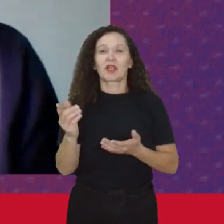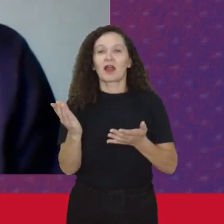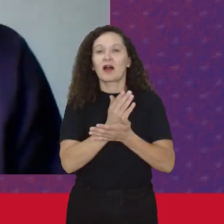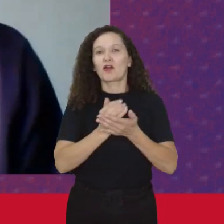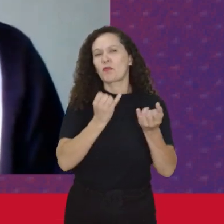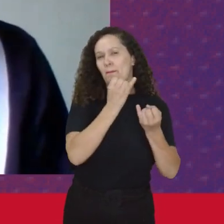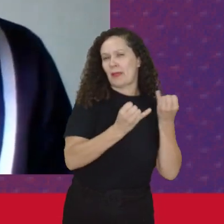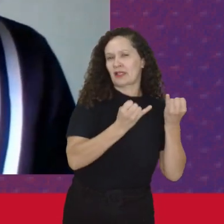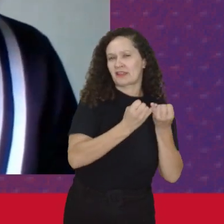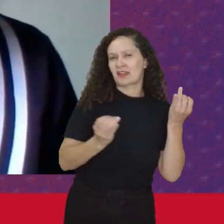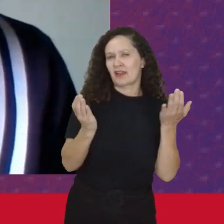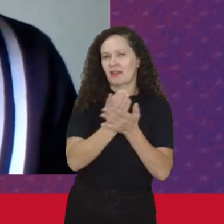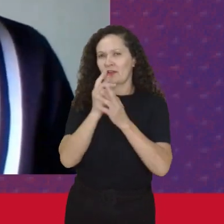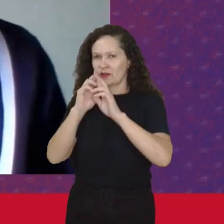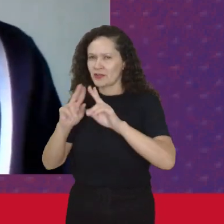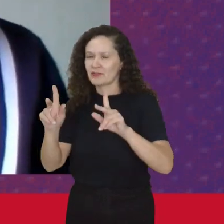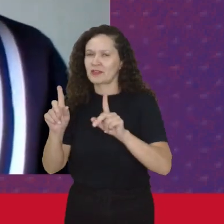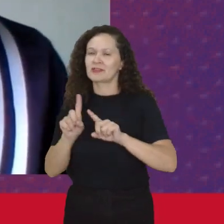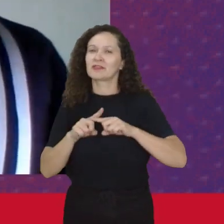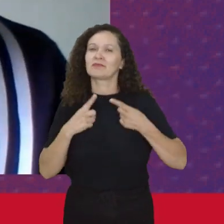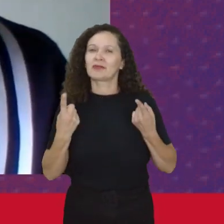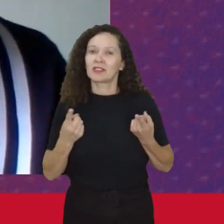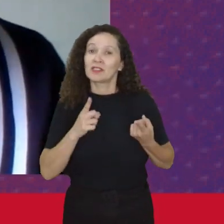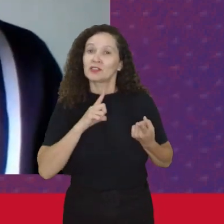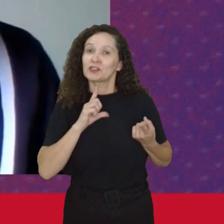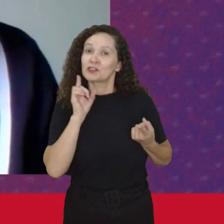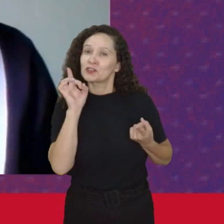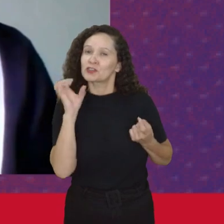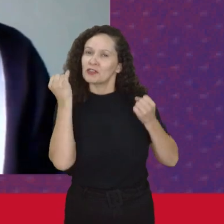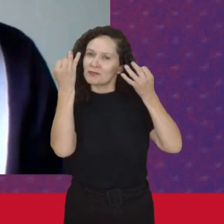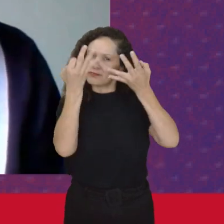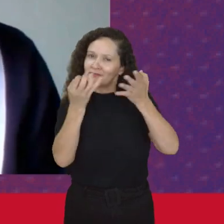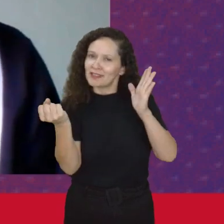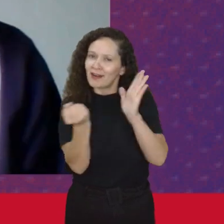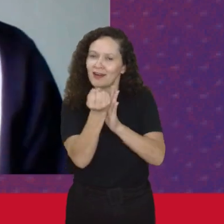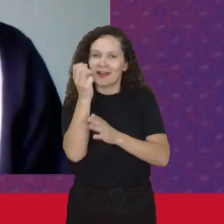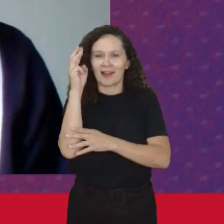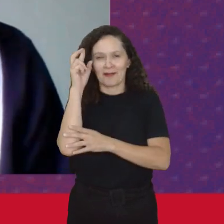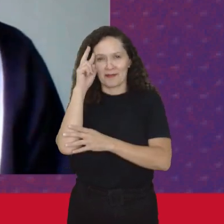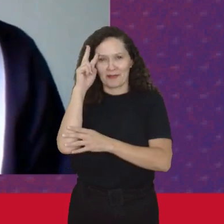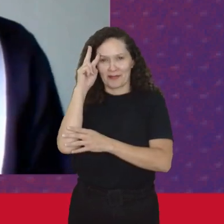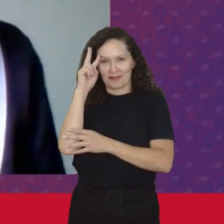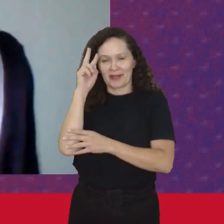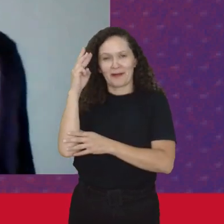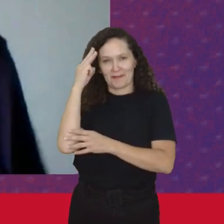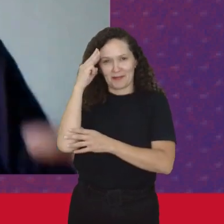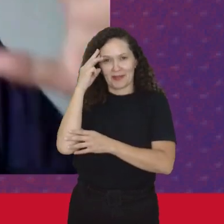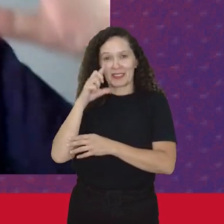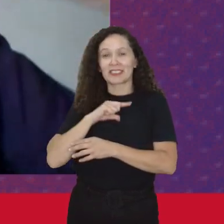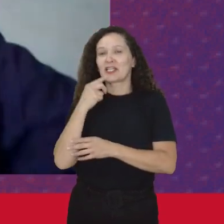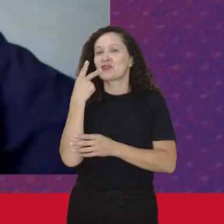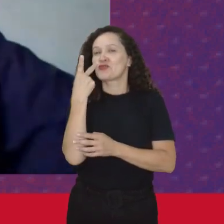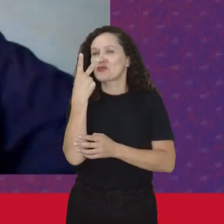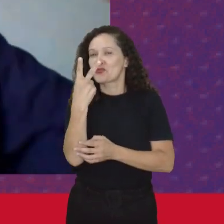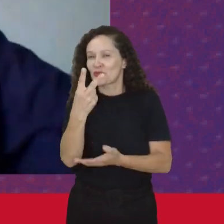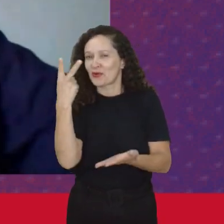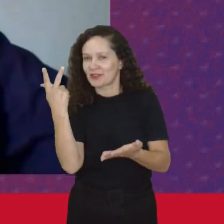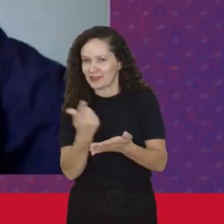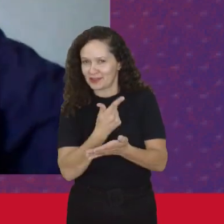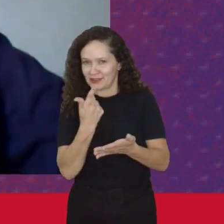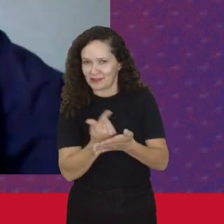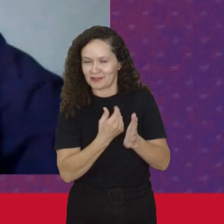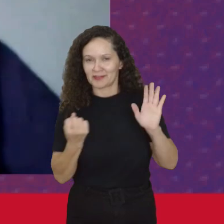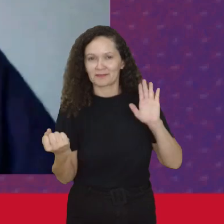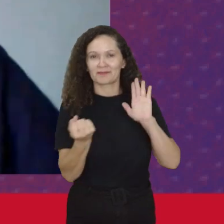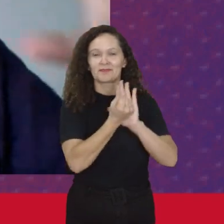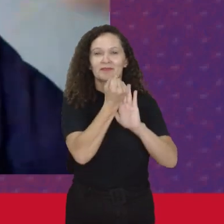semelhanças E diferenças Só para Poder refrescar Nossa memória Né Sempre tem dois livros Que marcam Essa